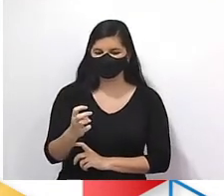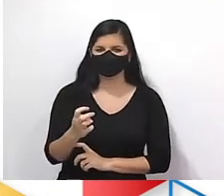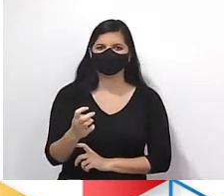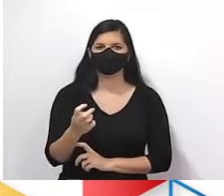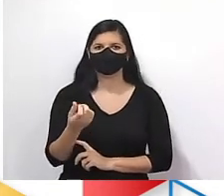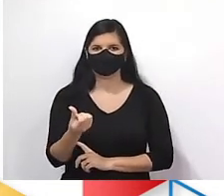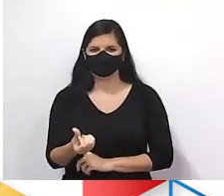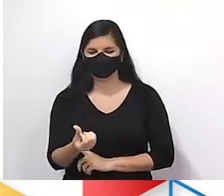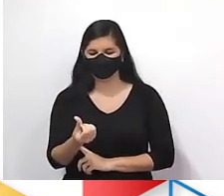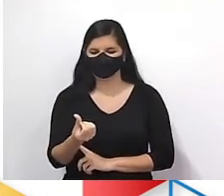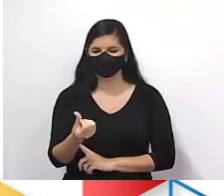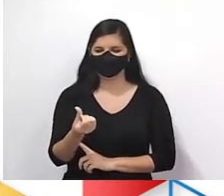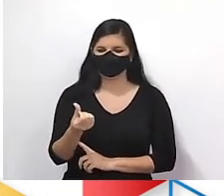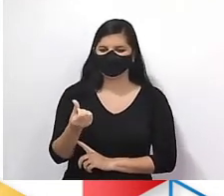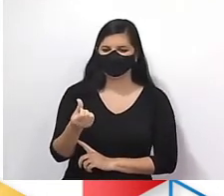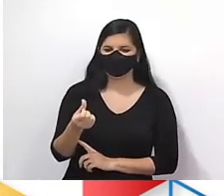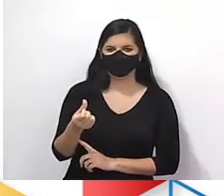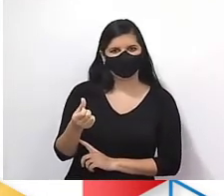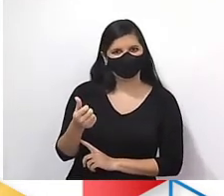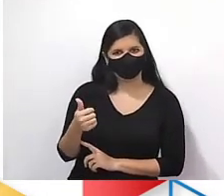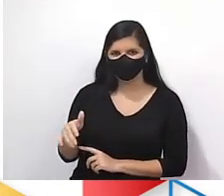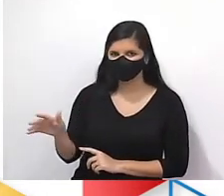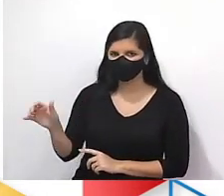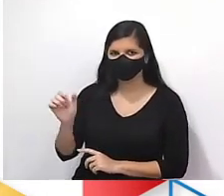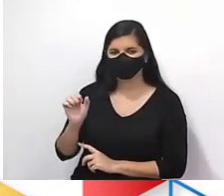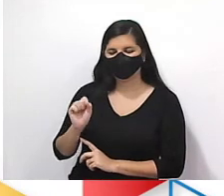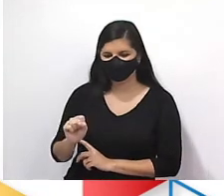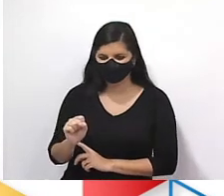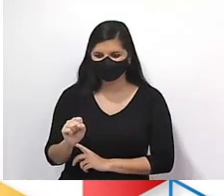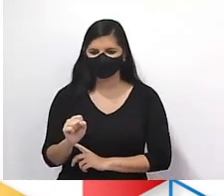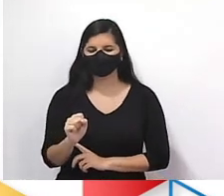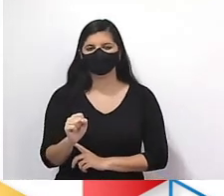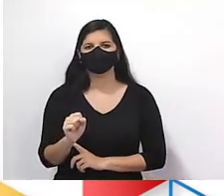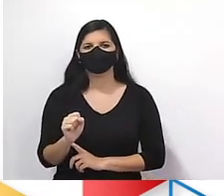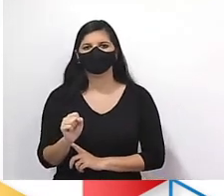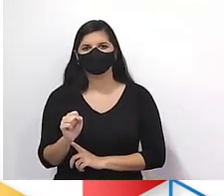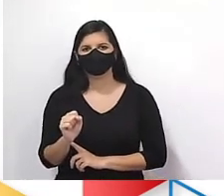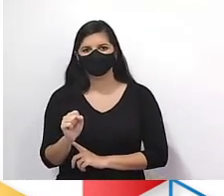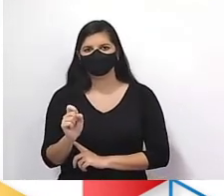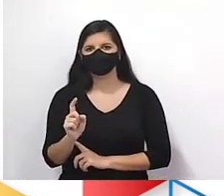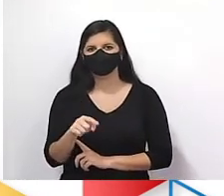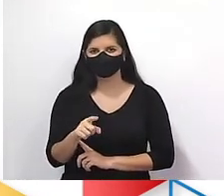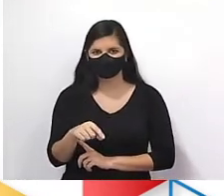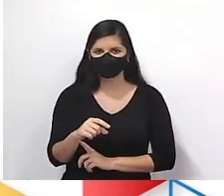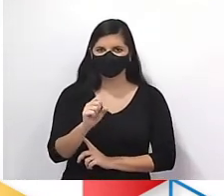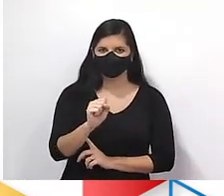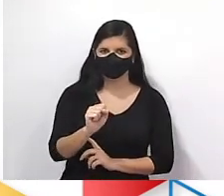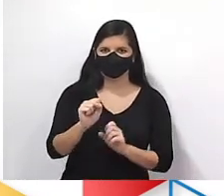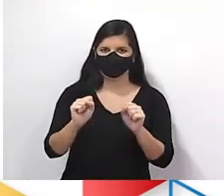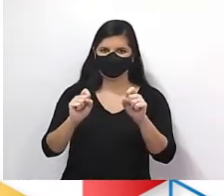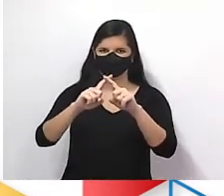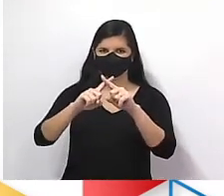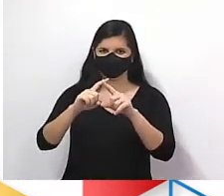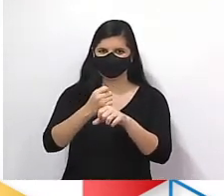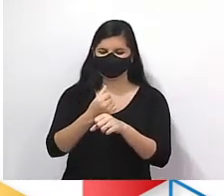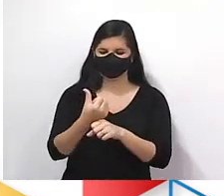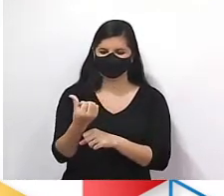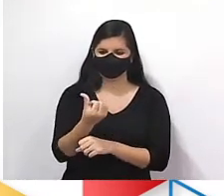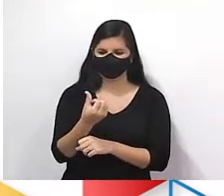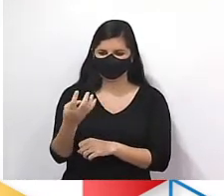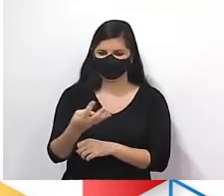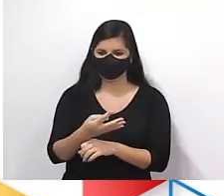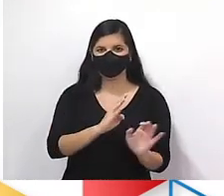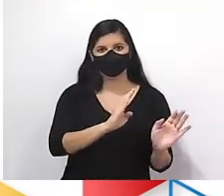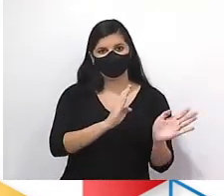né? 6. E aí, o próximo. 8, né? Porque aí você vai ter 8 vezes 8, 64. Esses são as